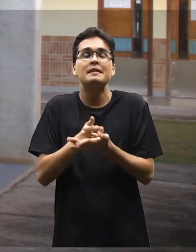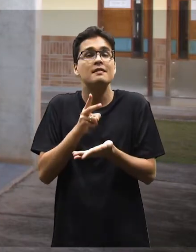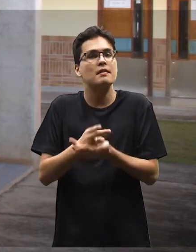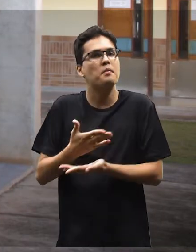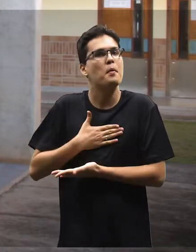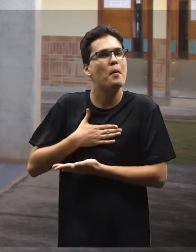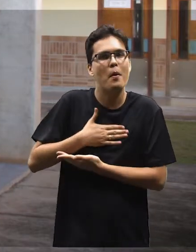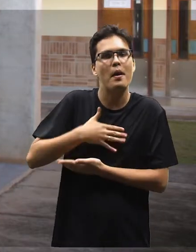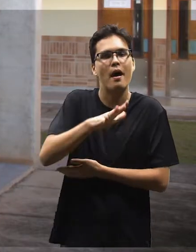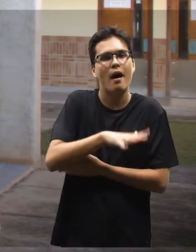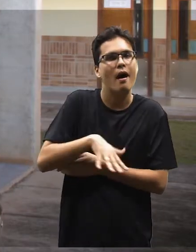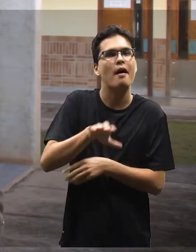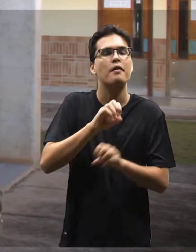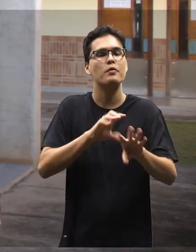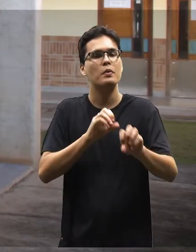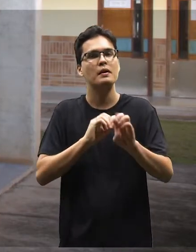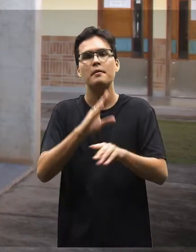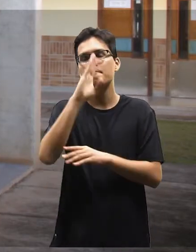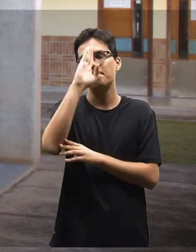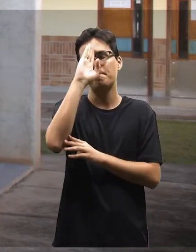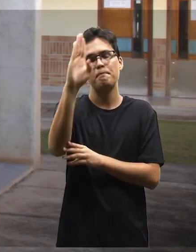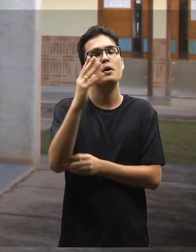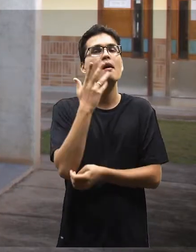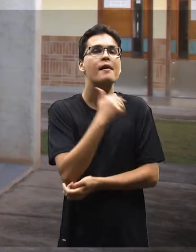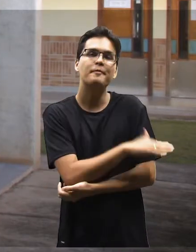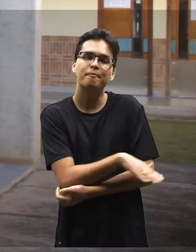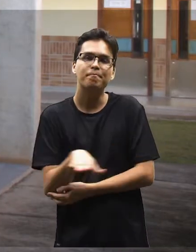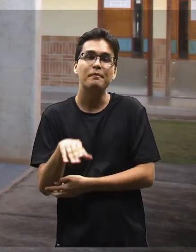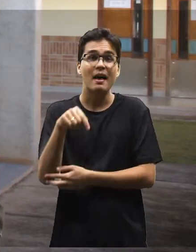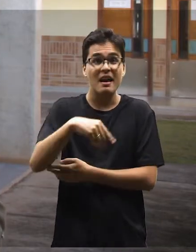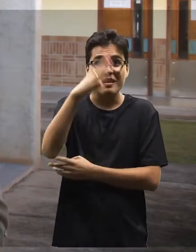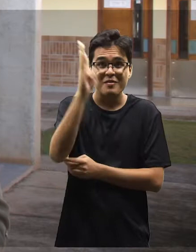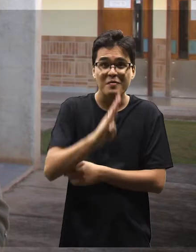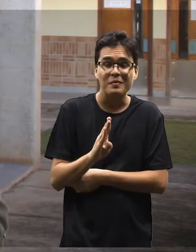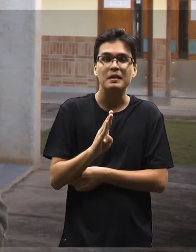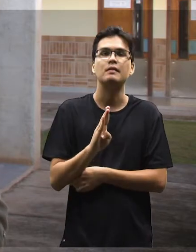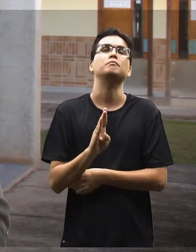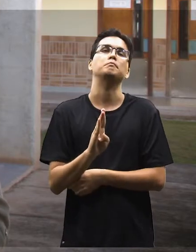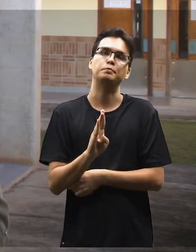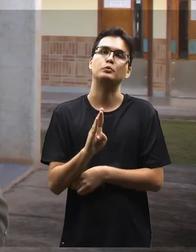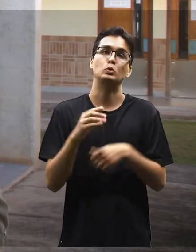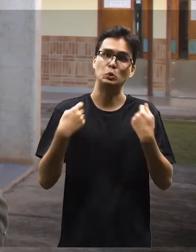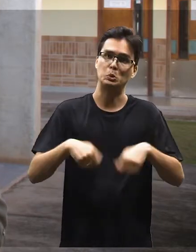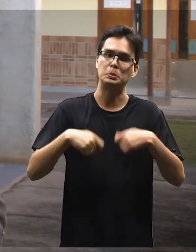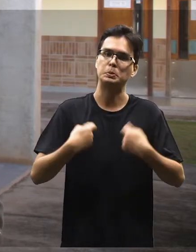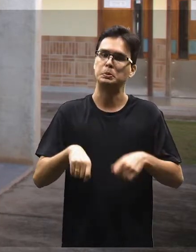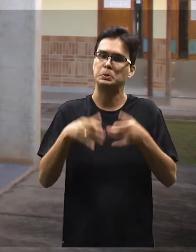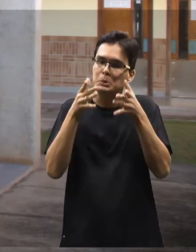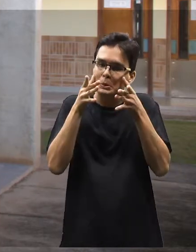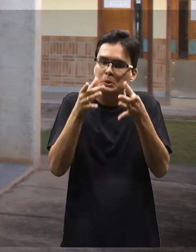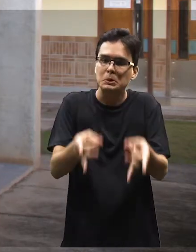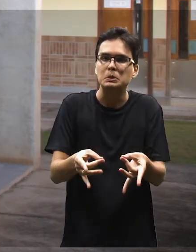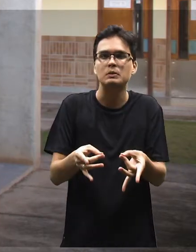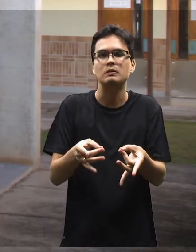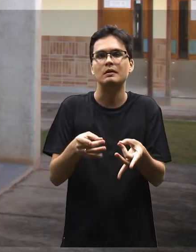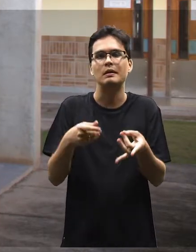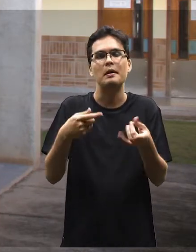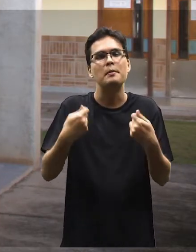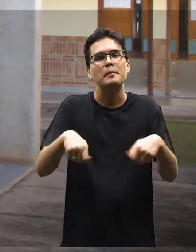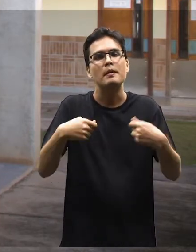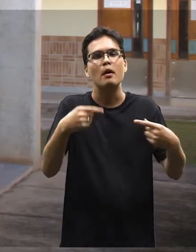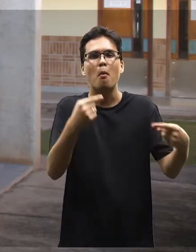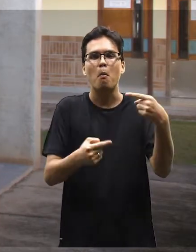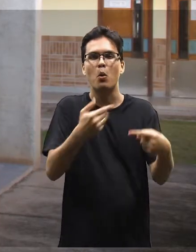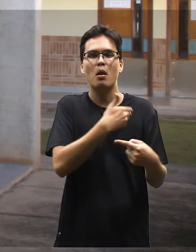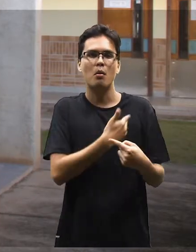sempre gostei da área de educação, principalmente das crianças pequenas, que eu acho que atualmente no Brasil é uma área que mais carece de atenção,